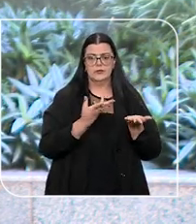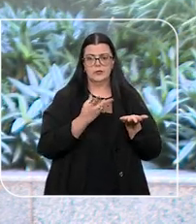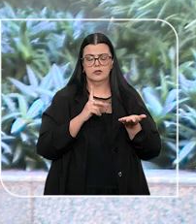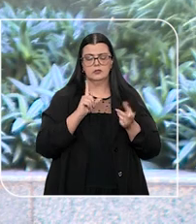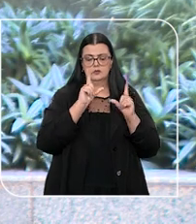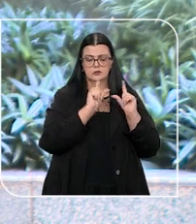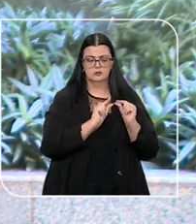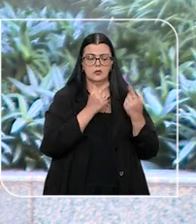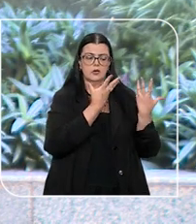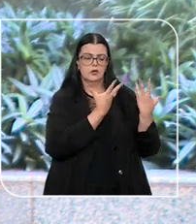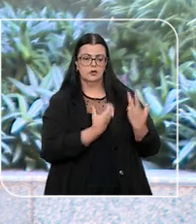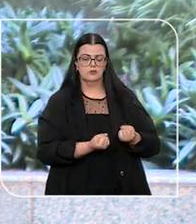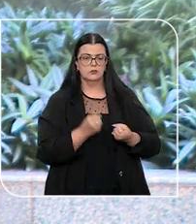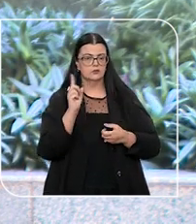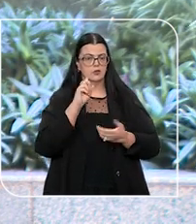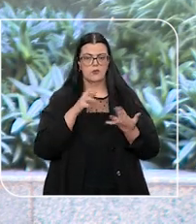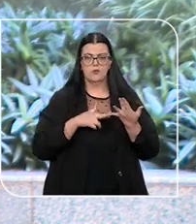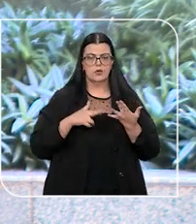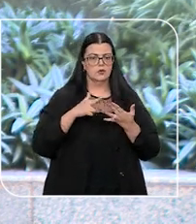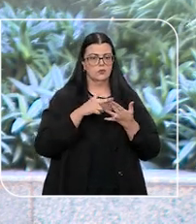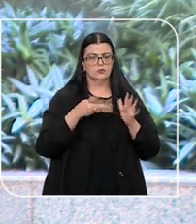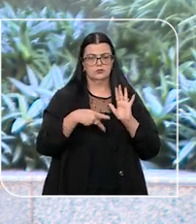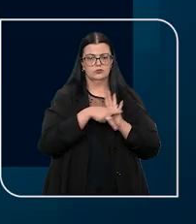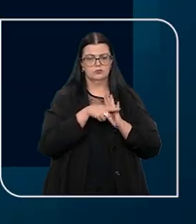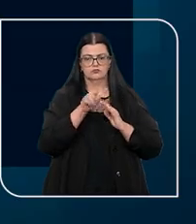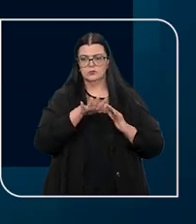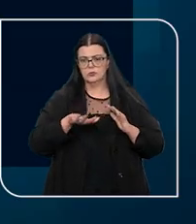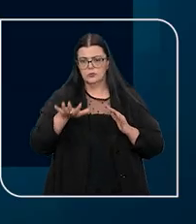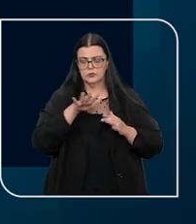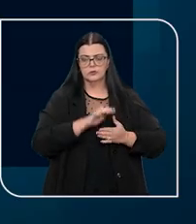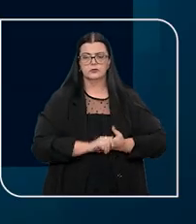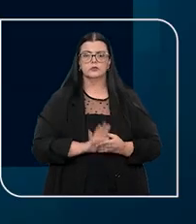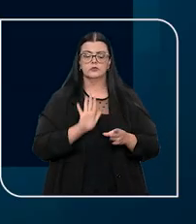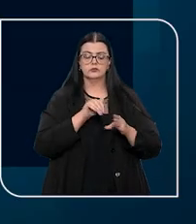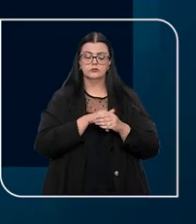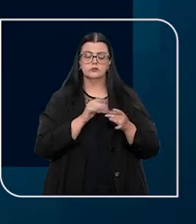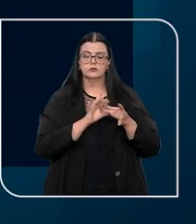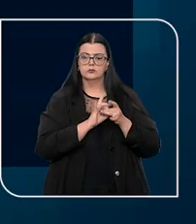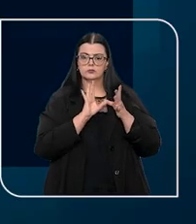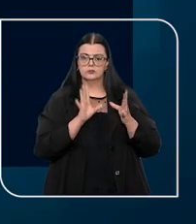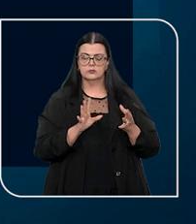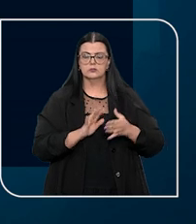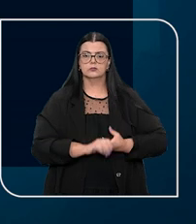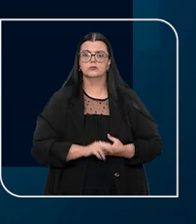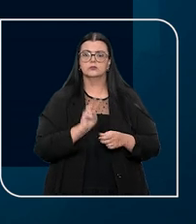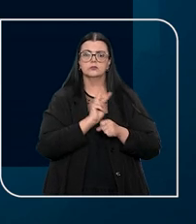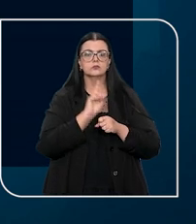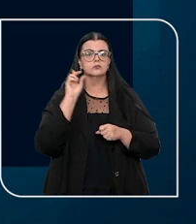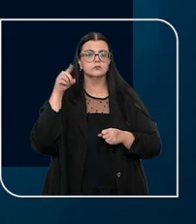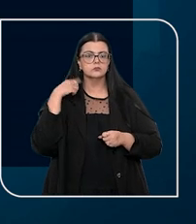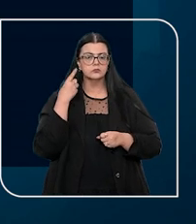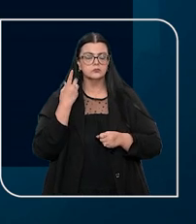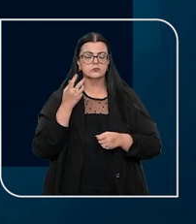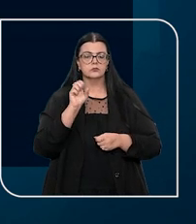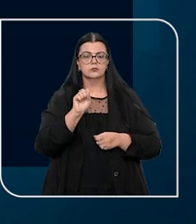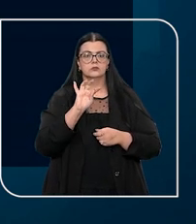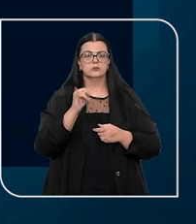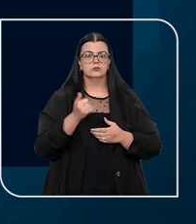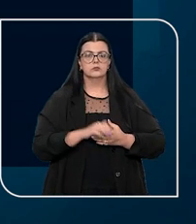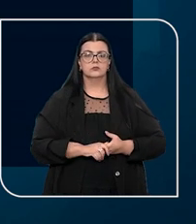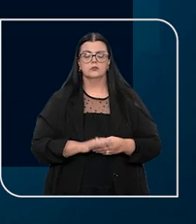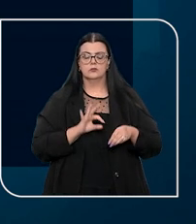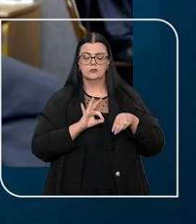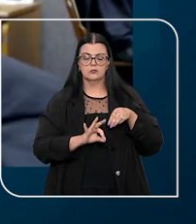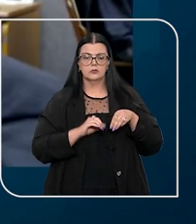acolhido na sentença sem recurso ministerial. Ao votar pelo provimento do recurso da defesa no STJ, o